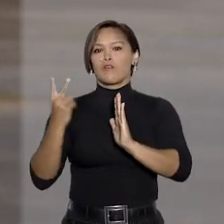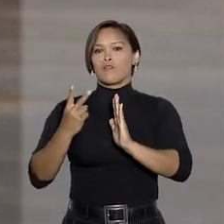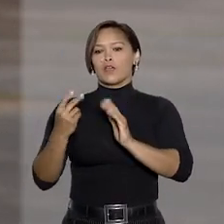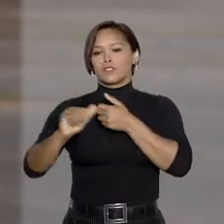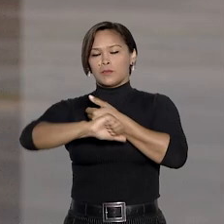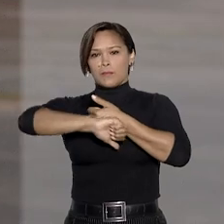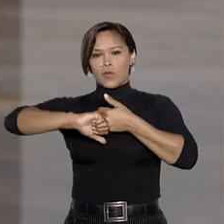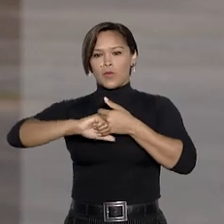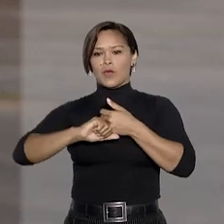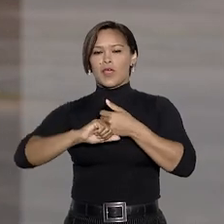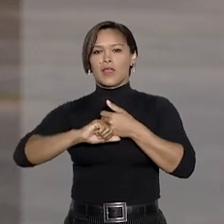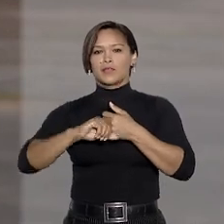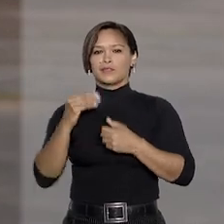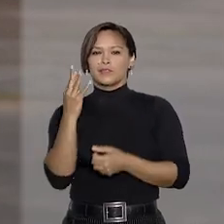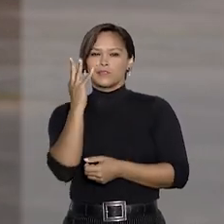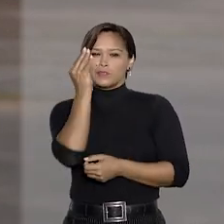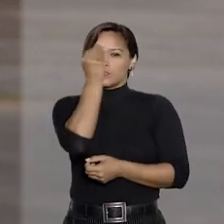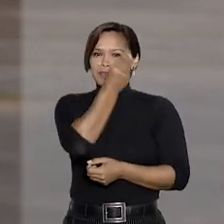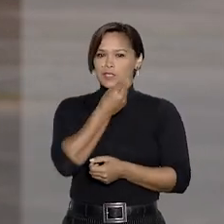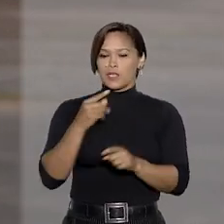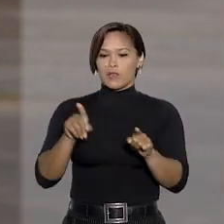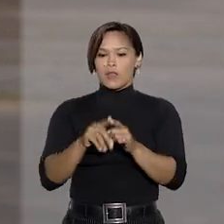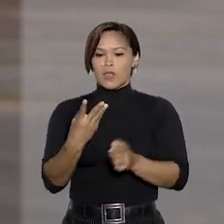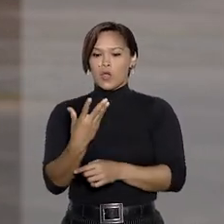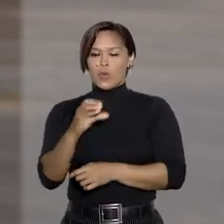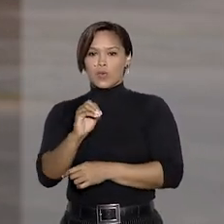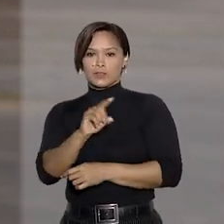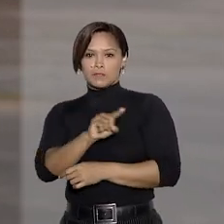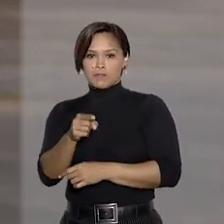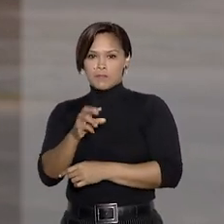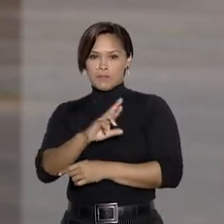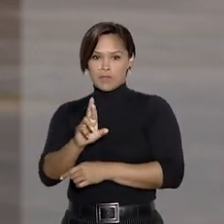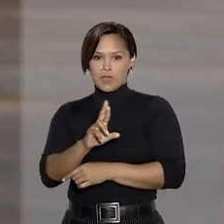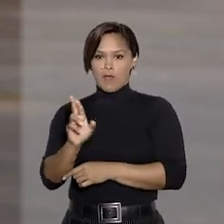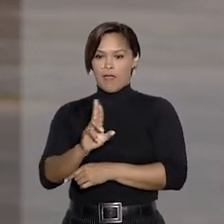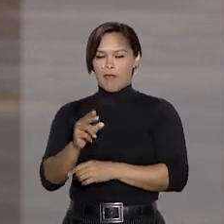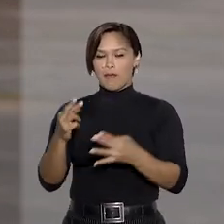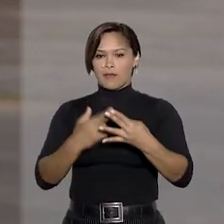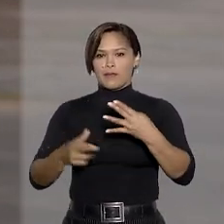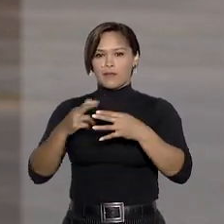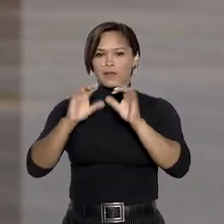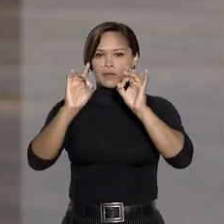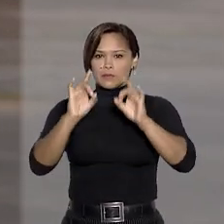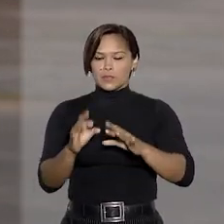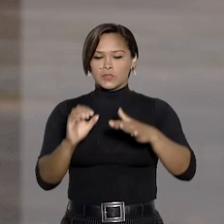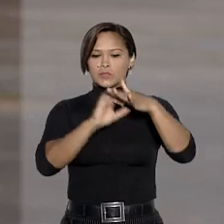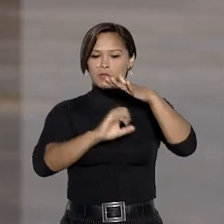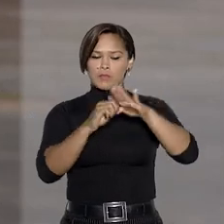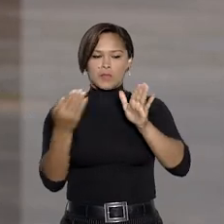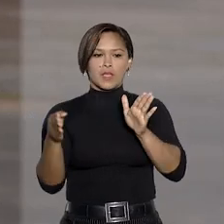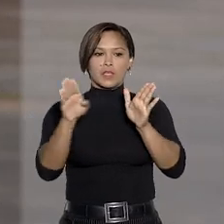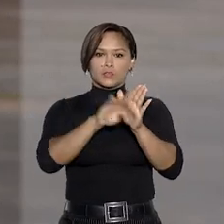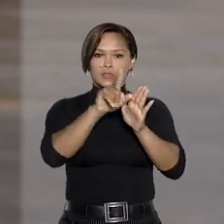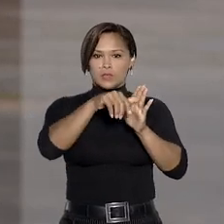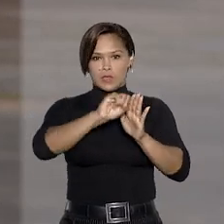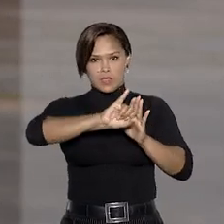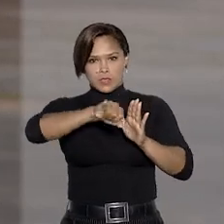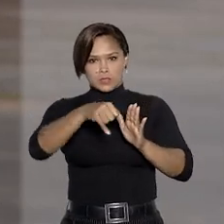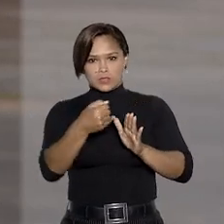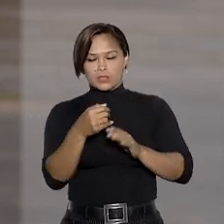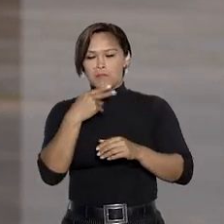dos danos morais e estéticos para 400 mil reais. Por meio de recurso especial, a empresa recorreu ao STJ